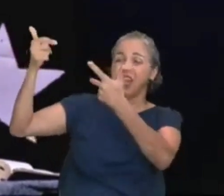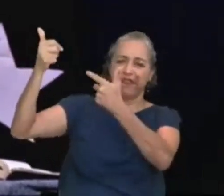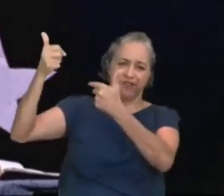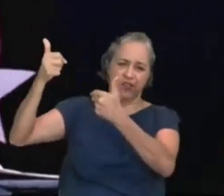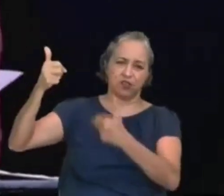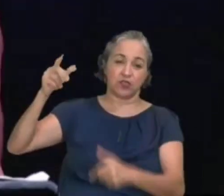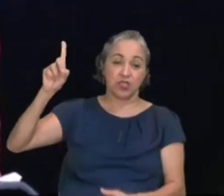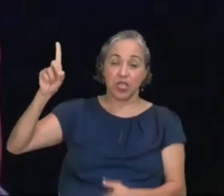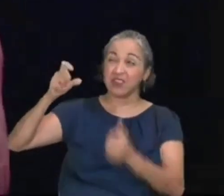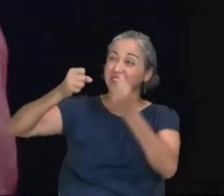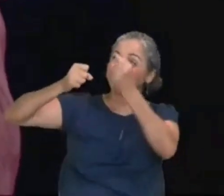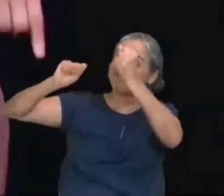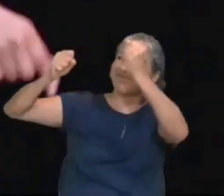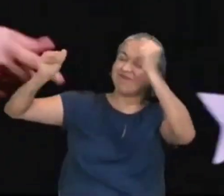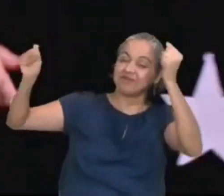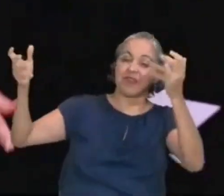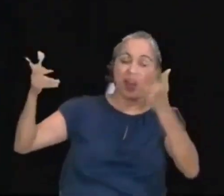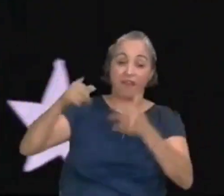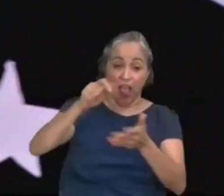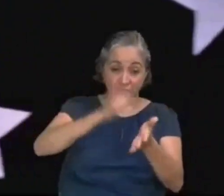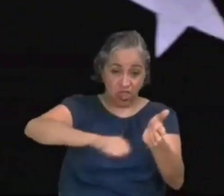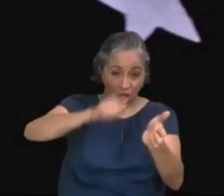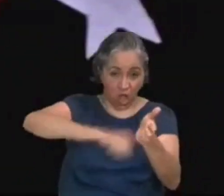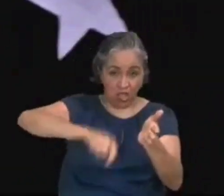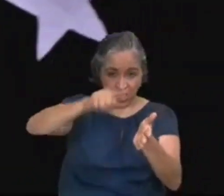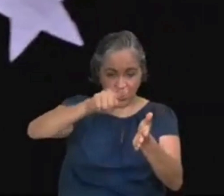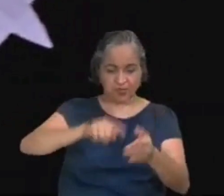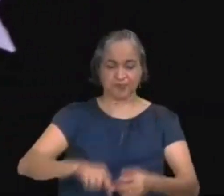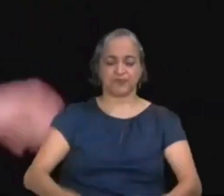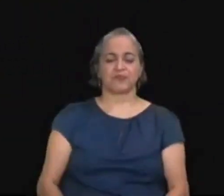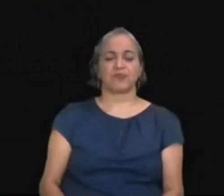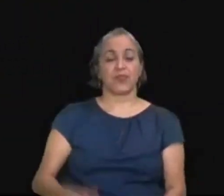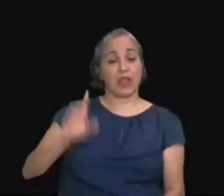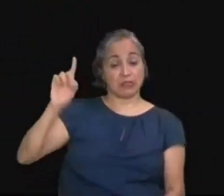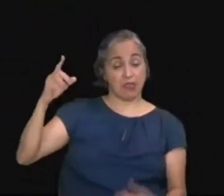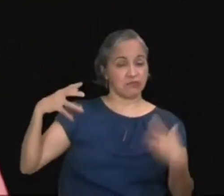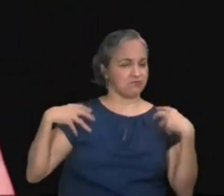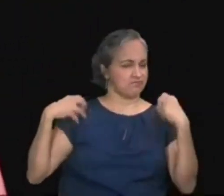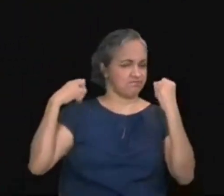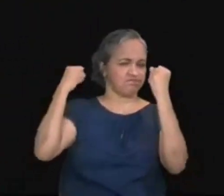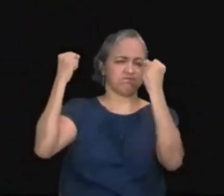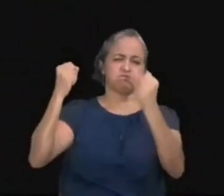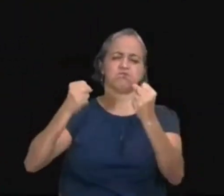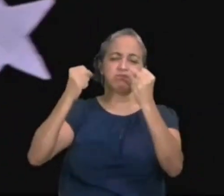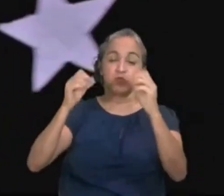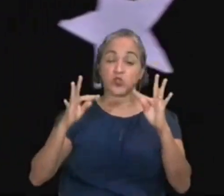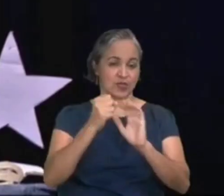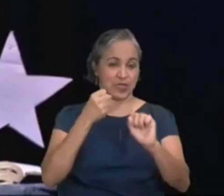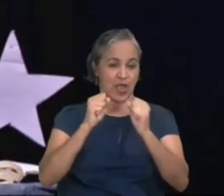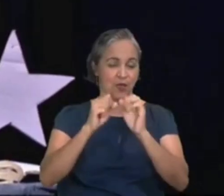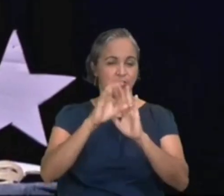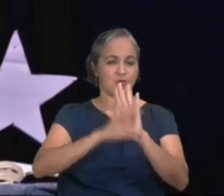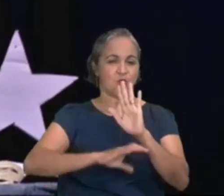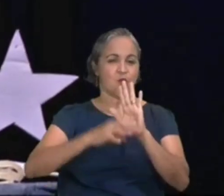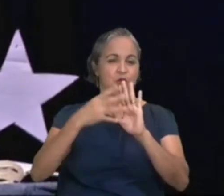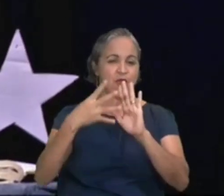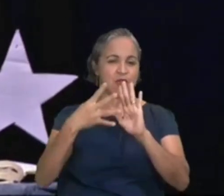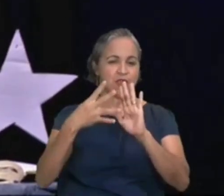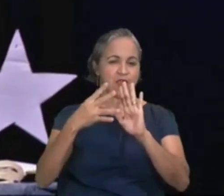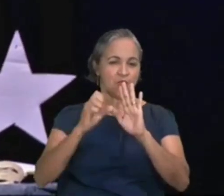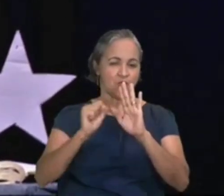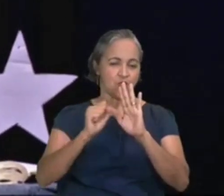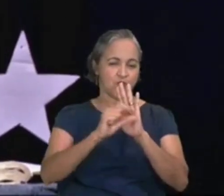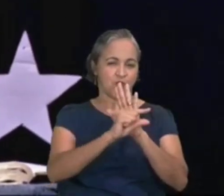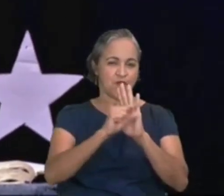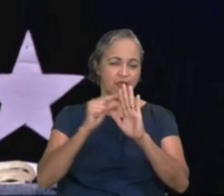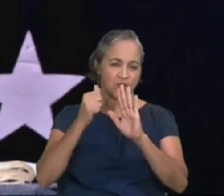Nosso Deus é grande, e anote mais um negocinho depois, e tem todo o poder, e tem todo o poder. Salmo 48,